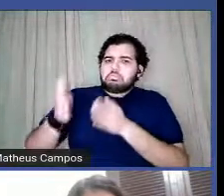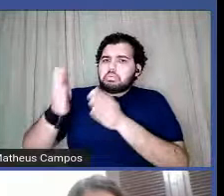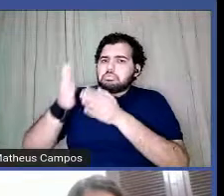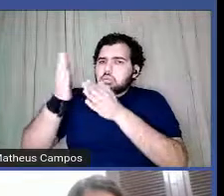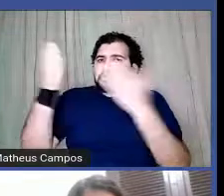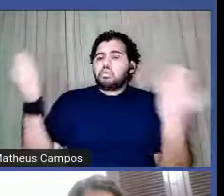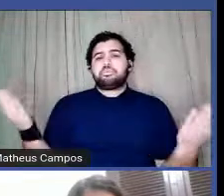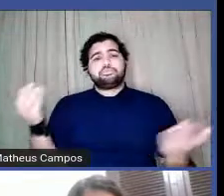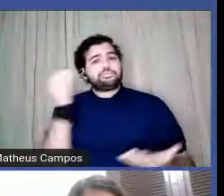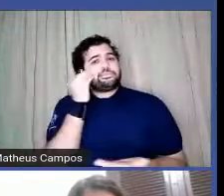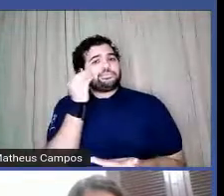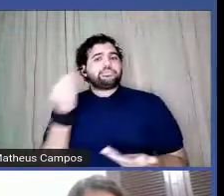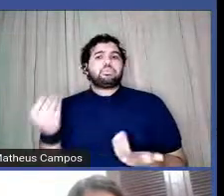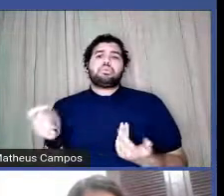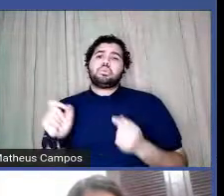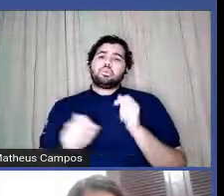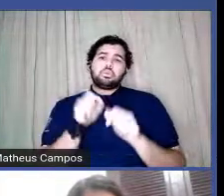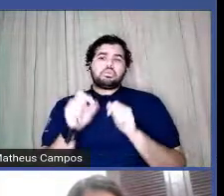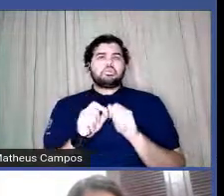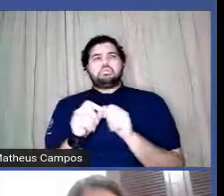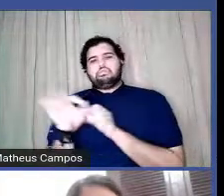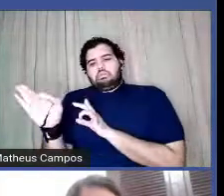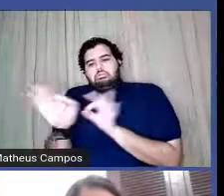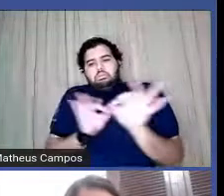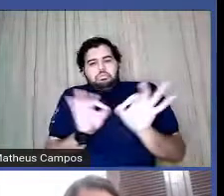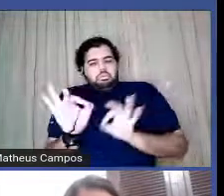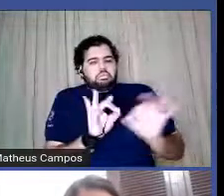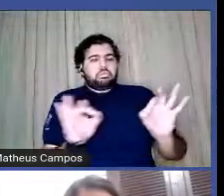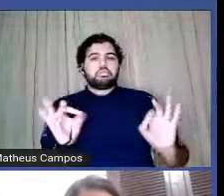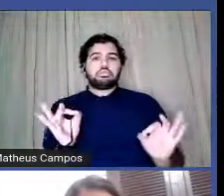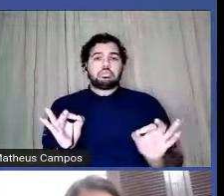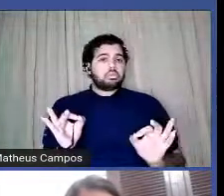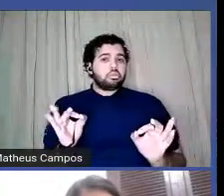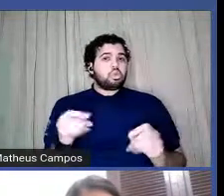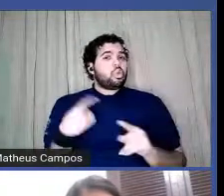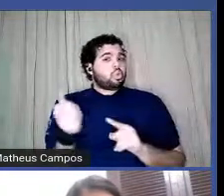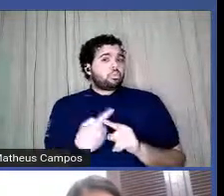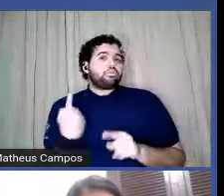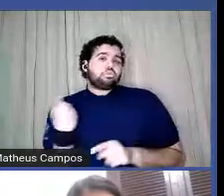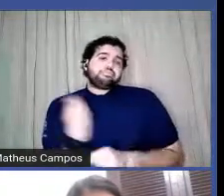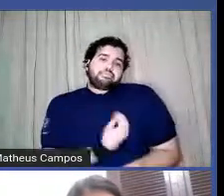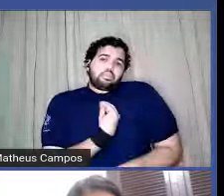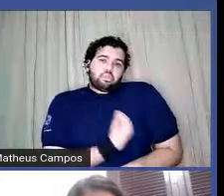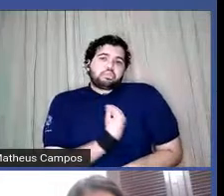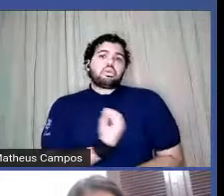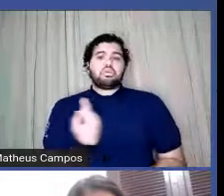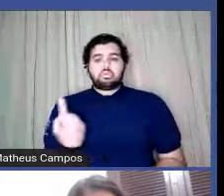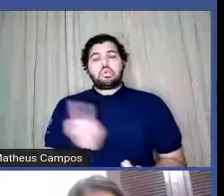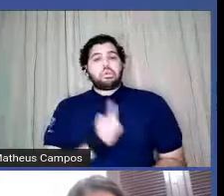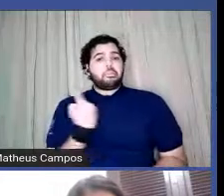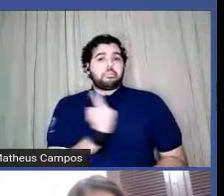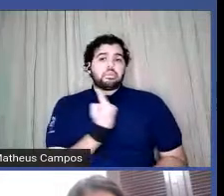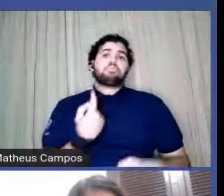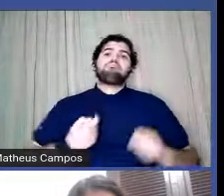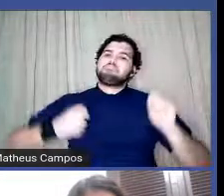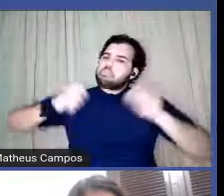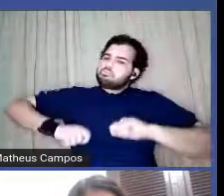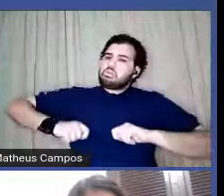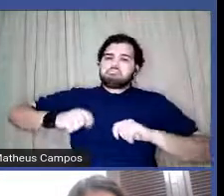uma ginga mesmo com a vida para poder ir levando